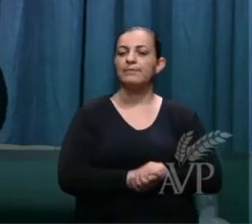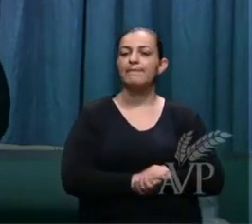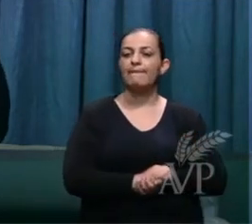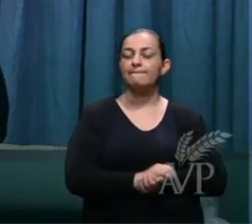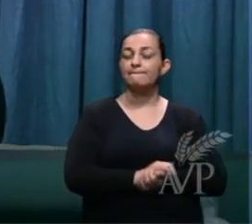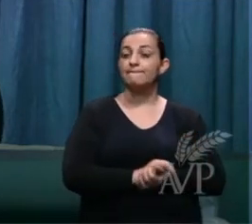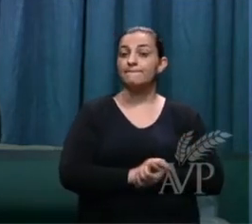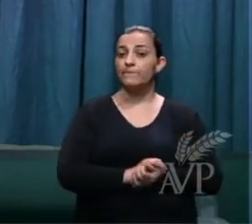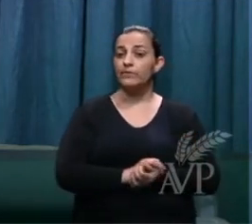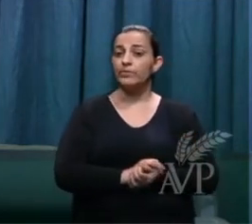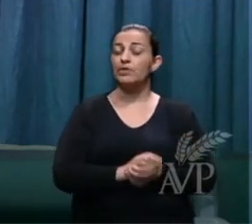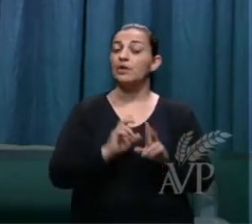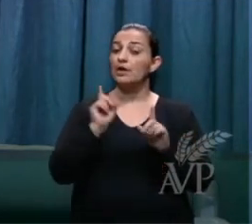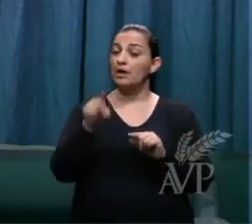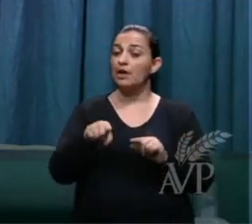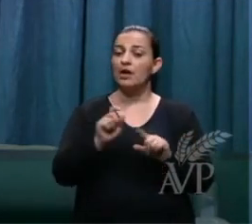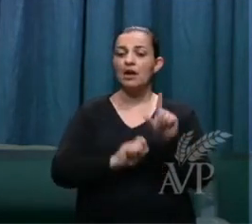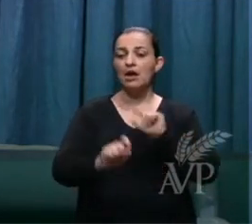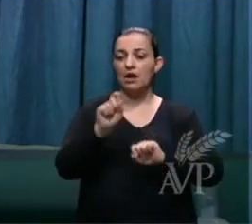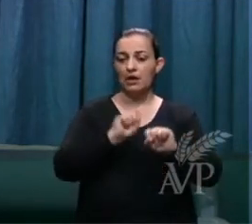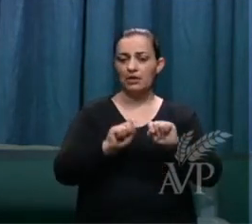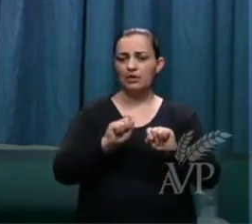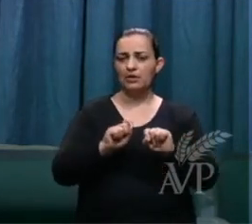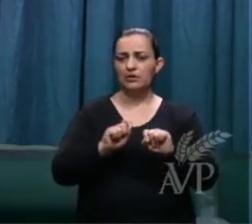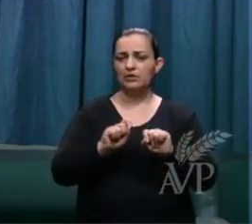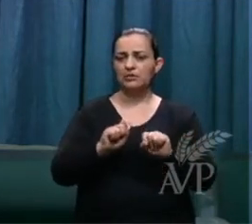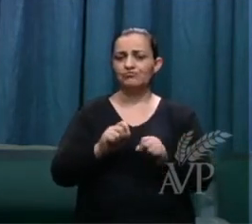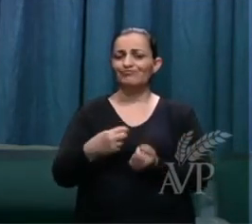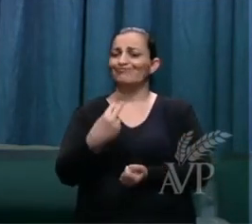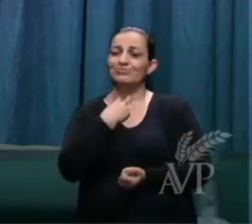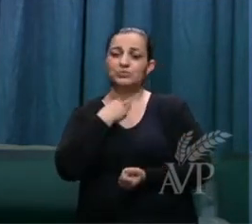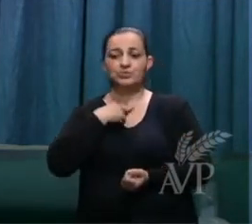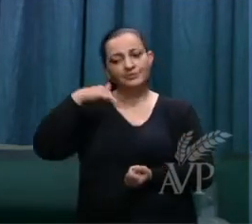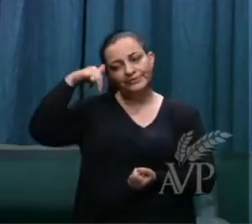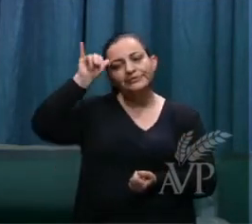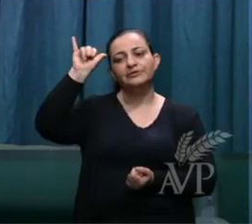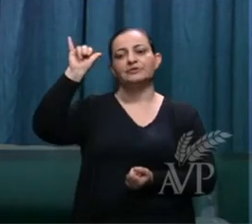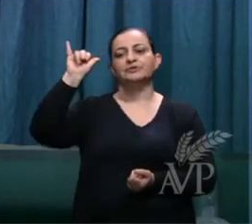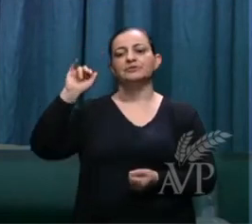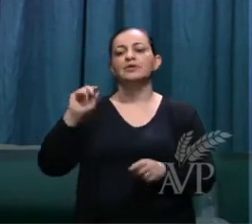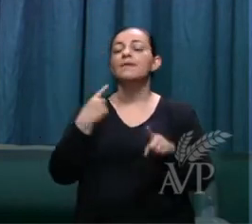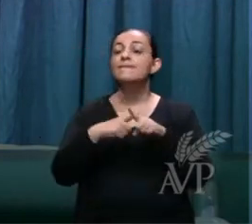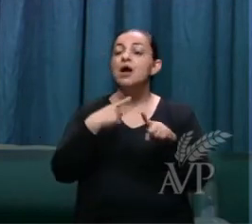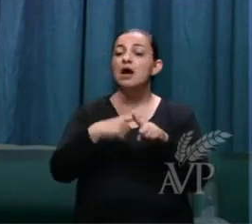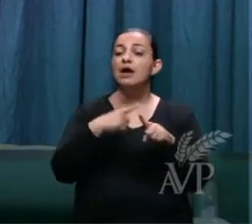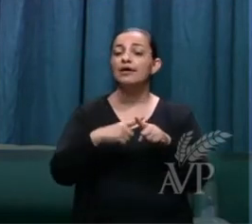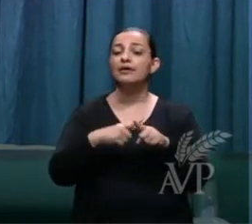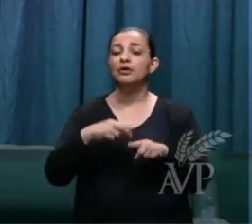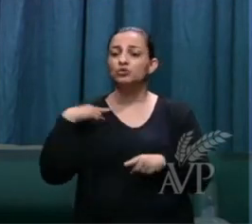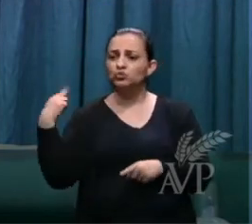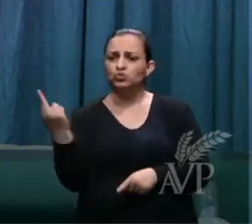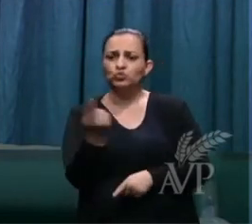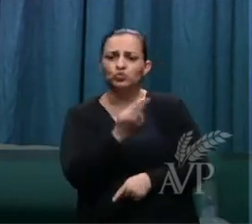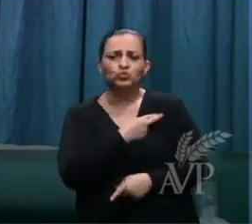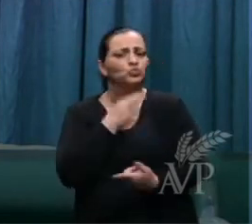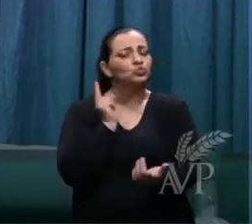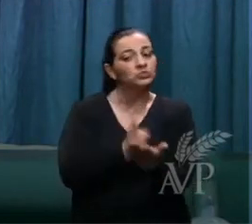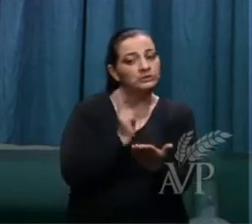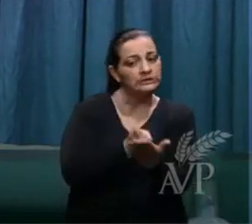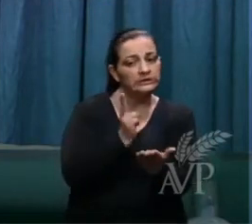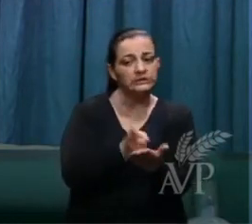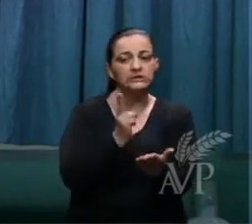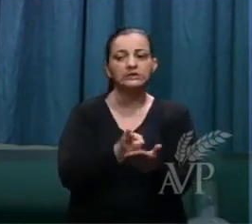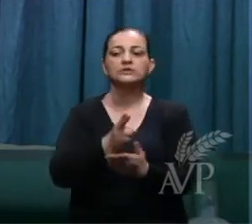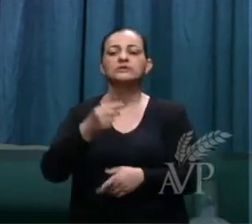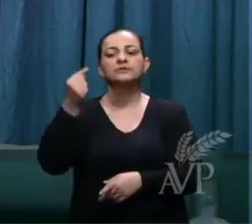isso é inevitável e nós devamos sempre pensar